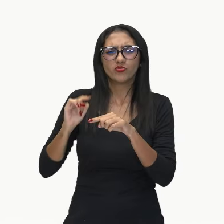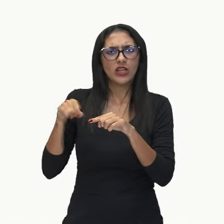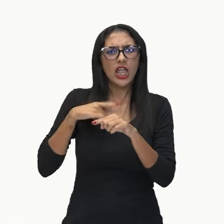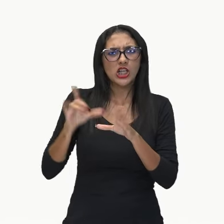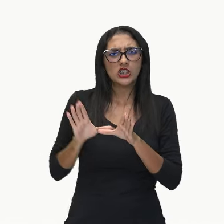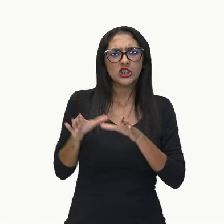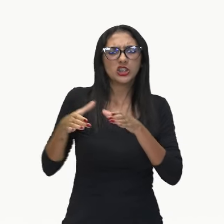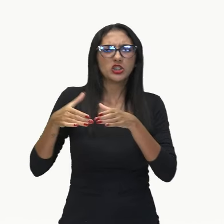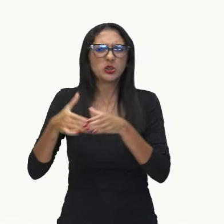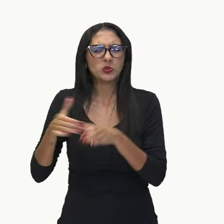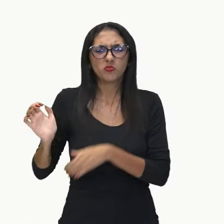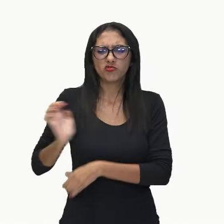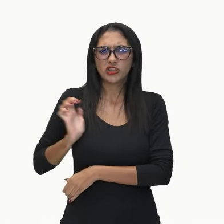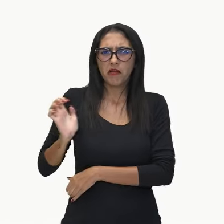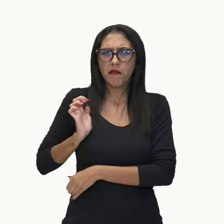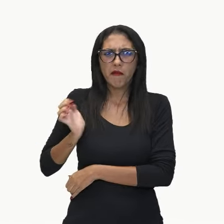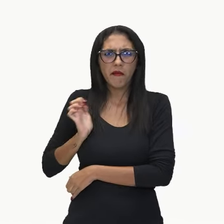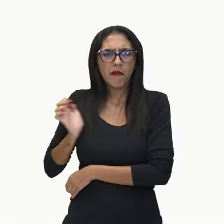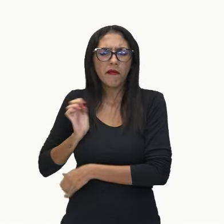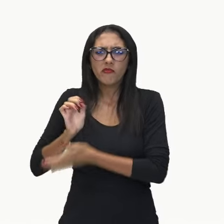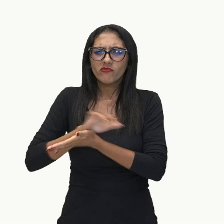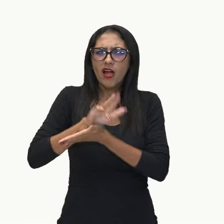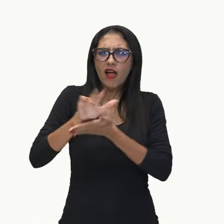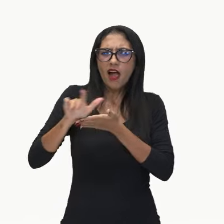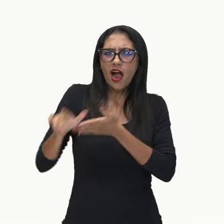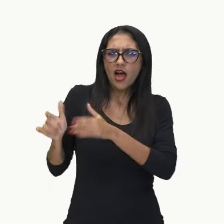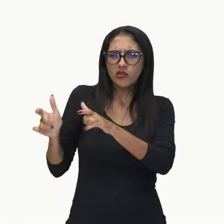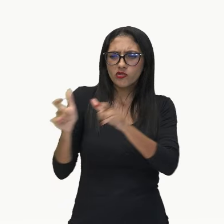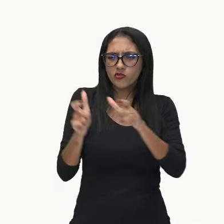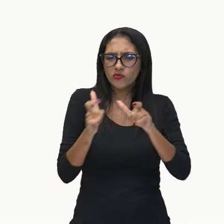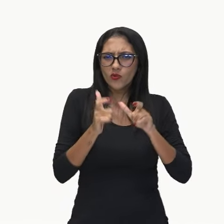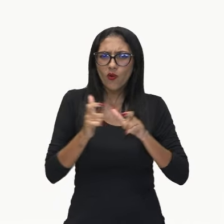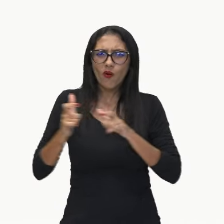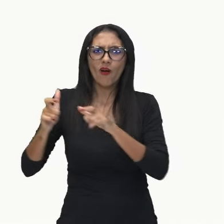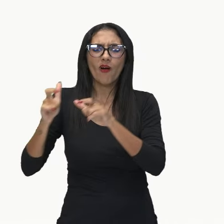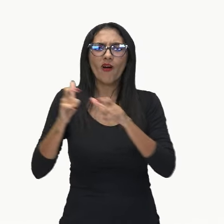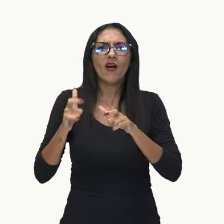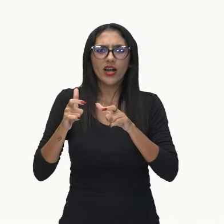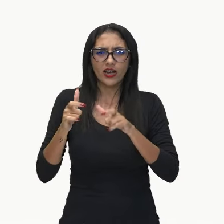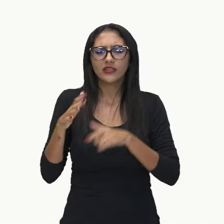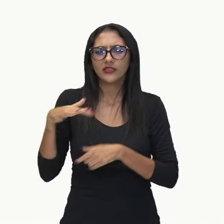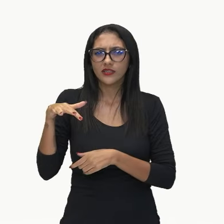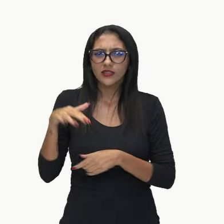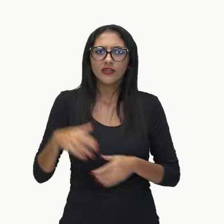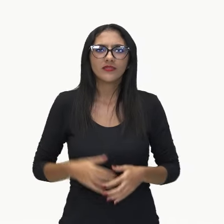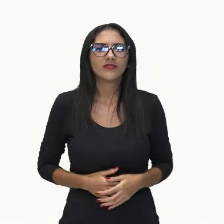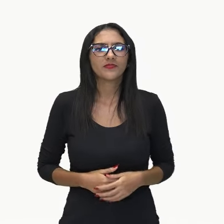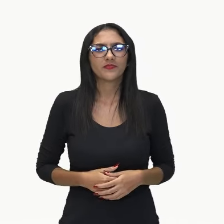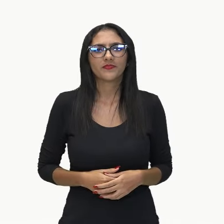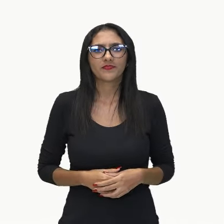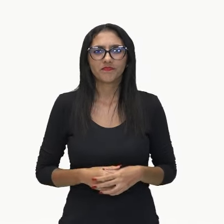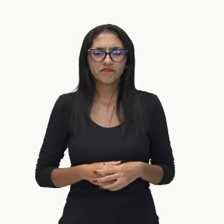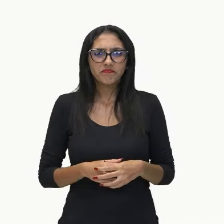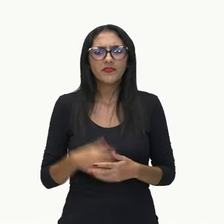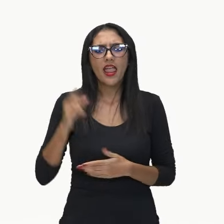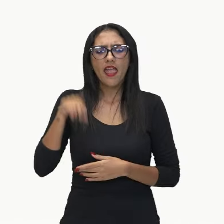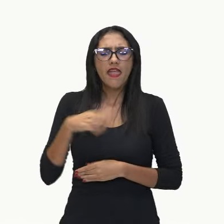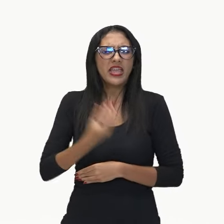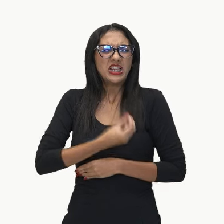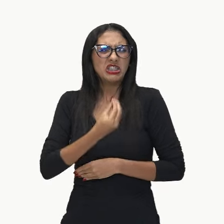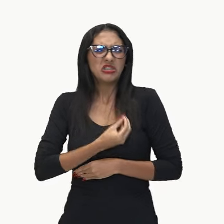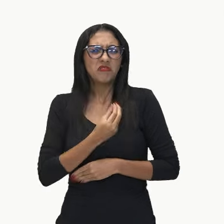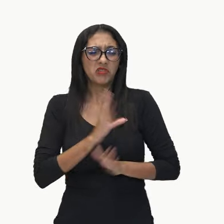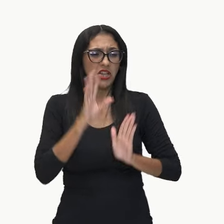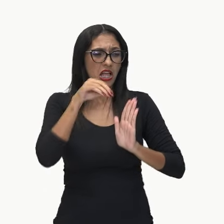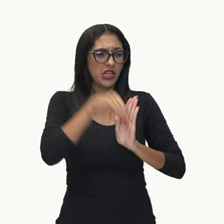os barões lampiões, os condes joões, os duques urros, que vivem dentro de